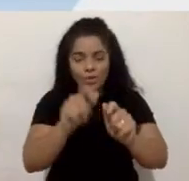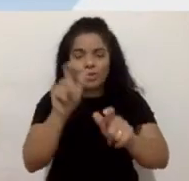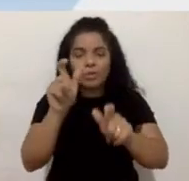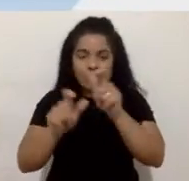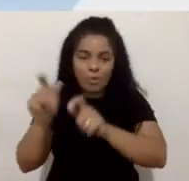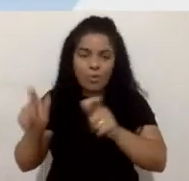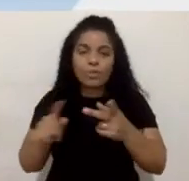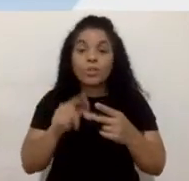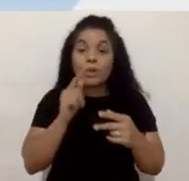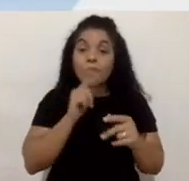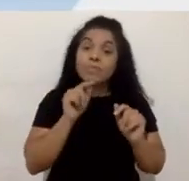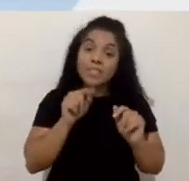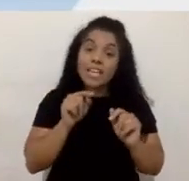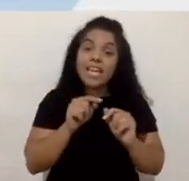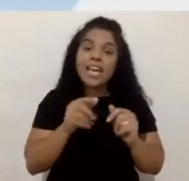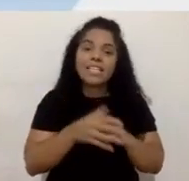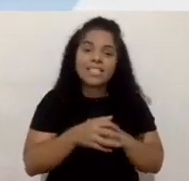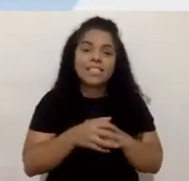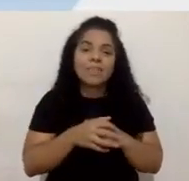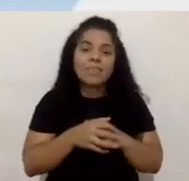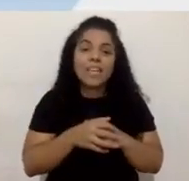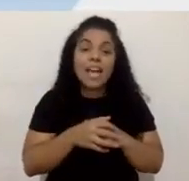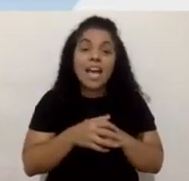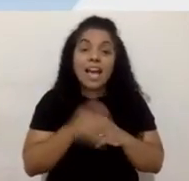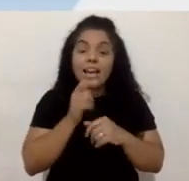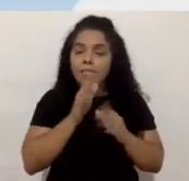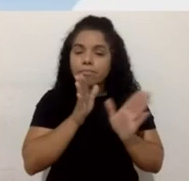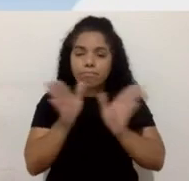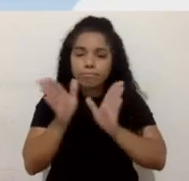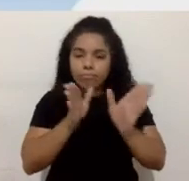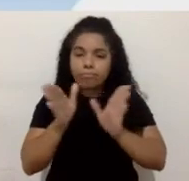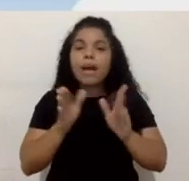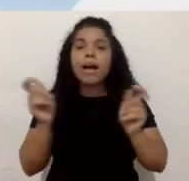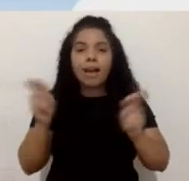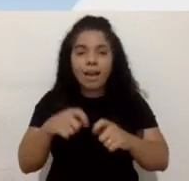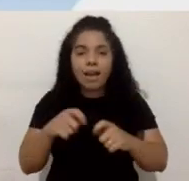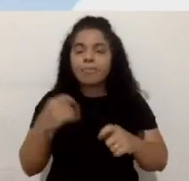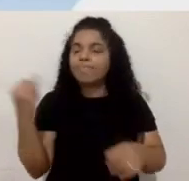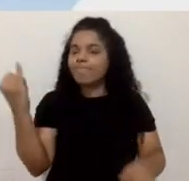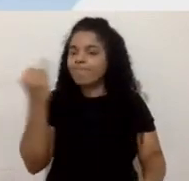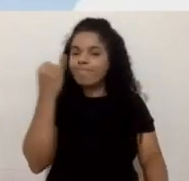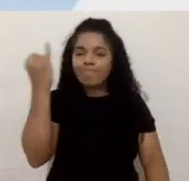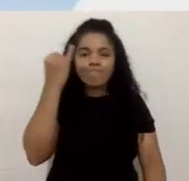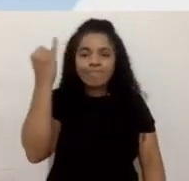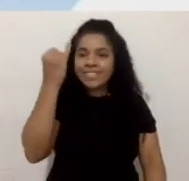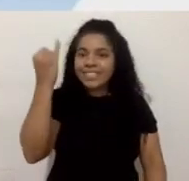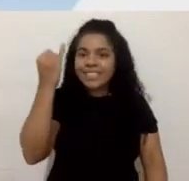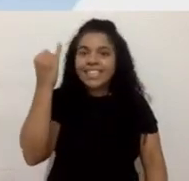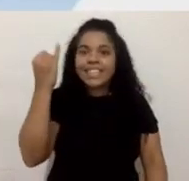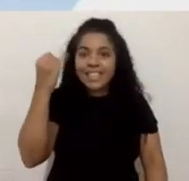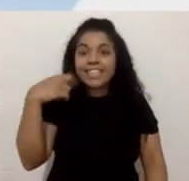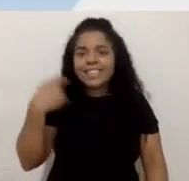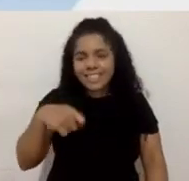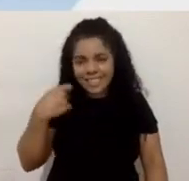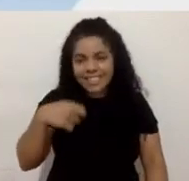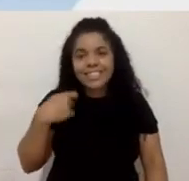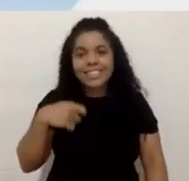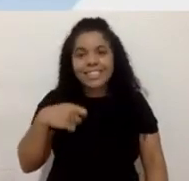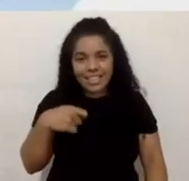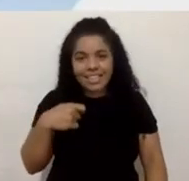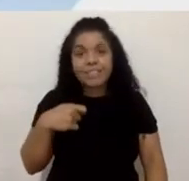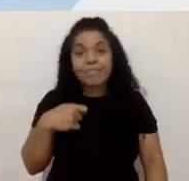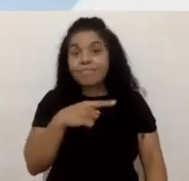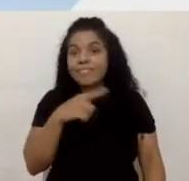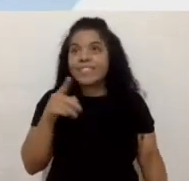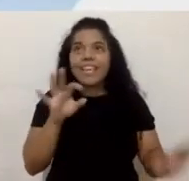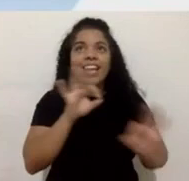ponto é esse, né, a acessibilidade, ela é essencial, ela é necessária e ela é ótima,